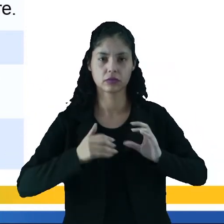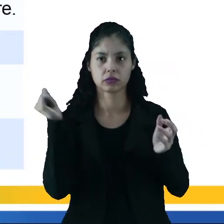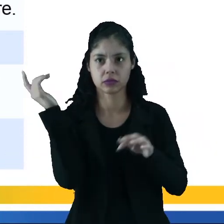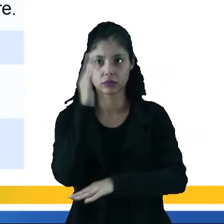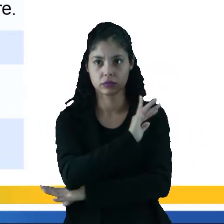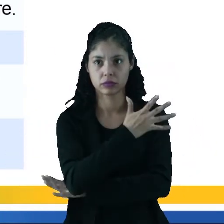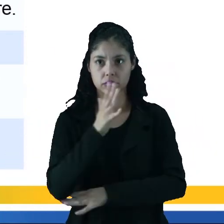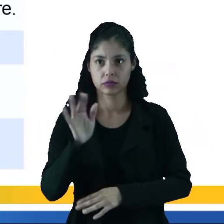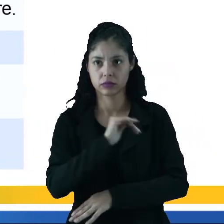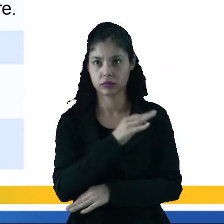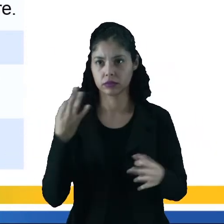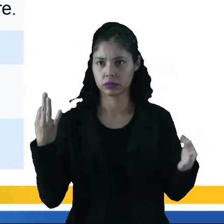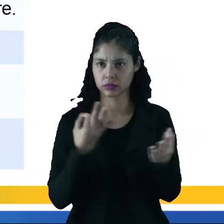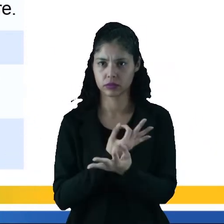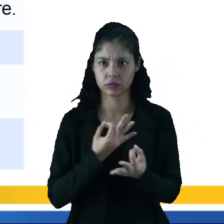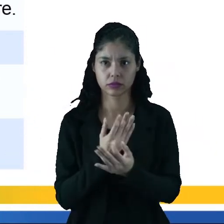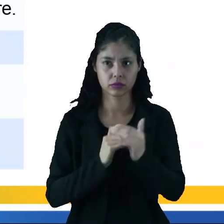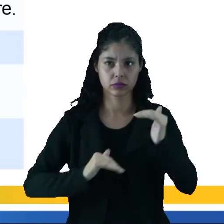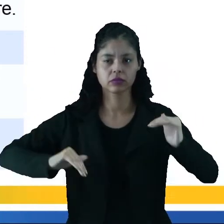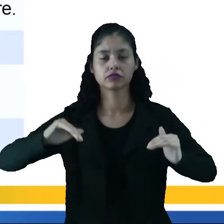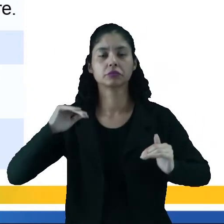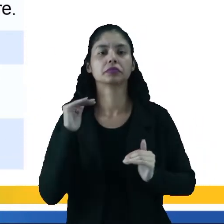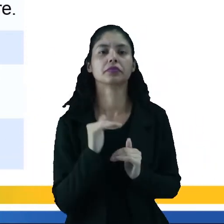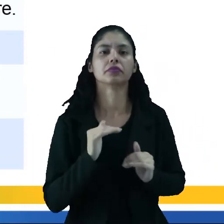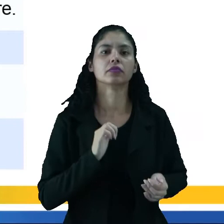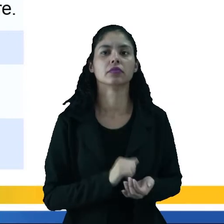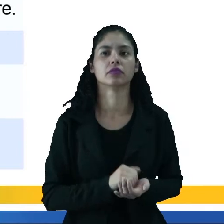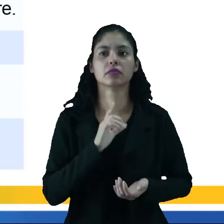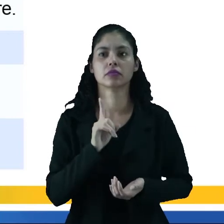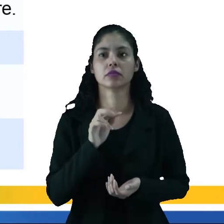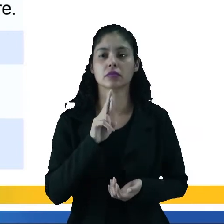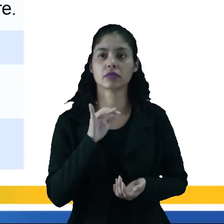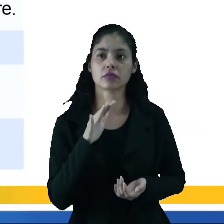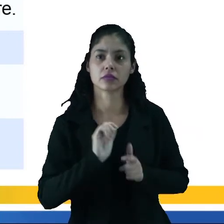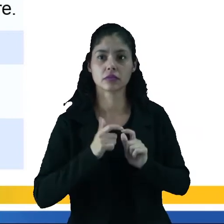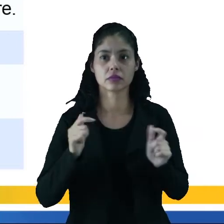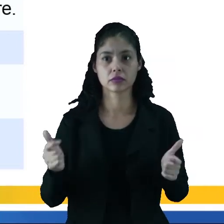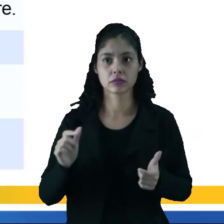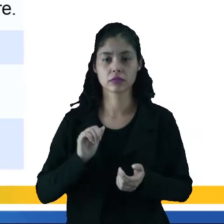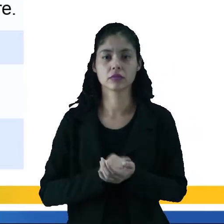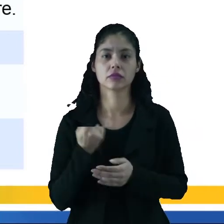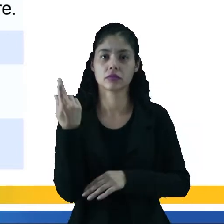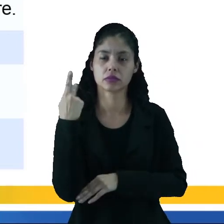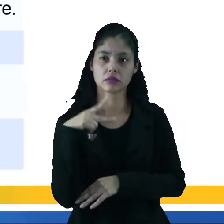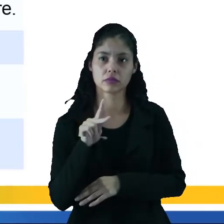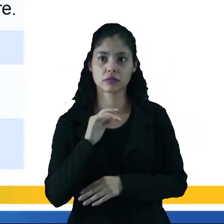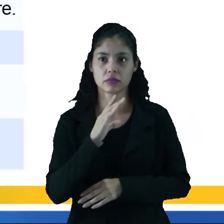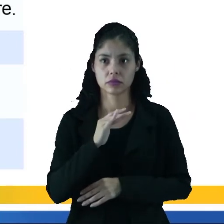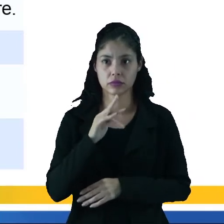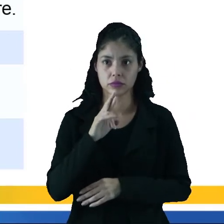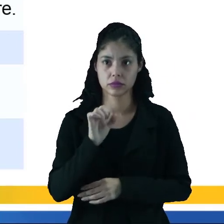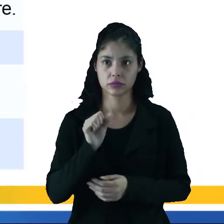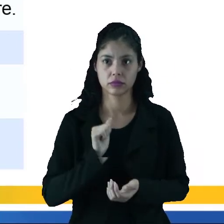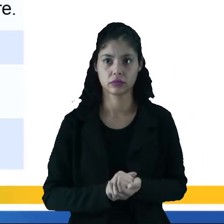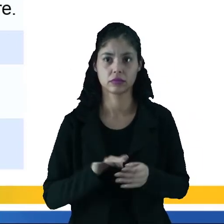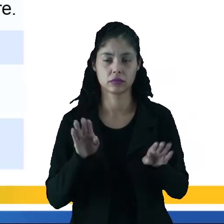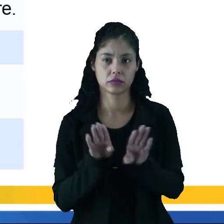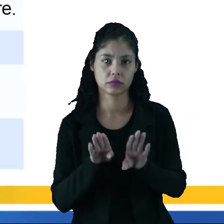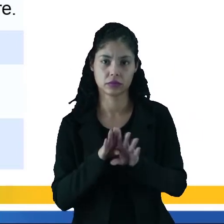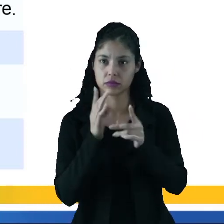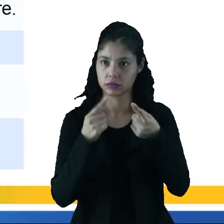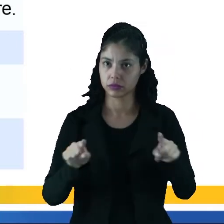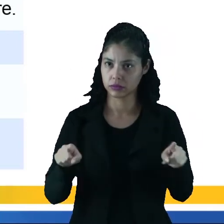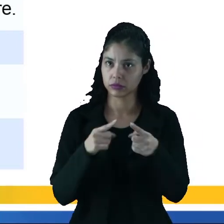natureza aqui é perfeita, ela é sublime. Delacroix é o grande artista desse período. Chopin e Schubert na